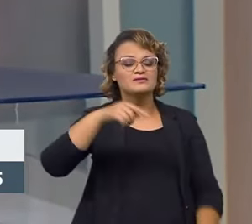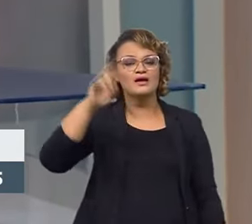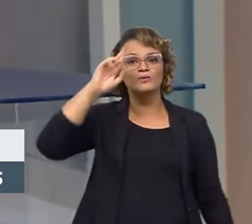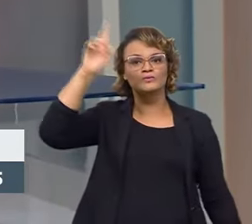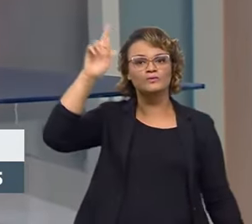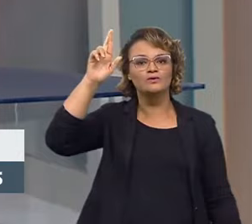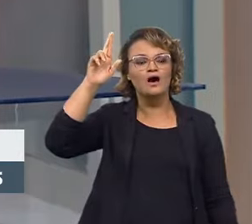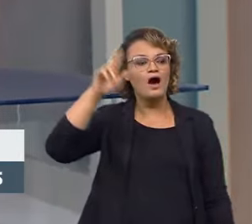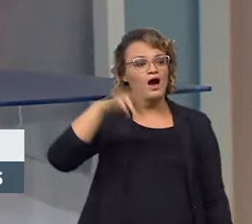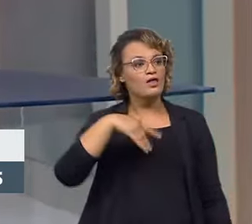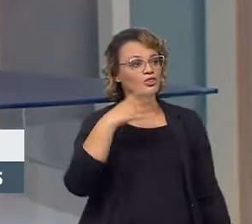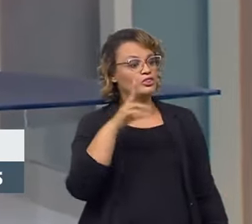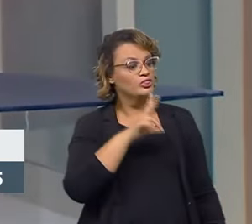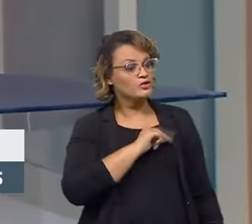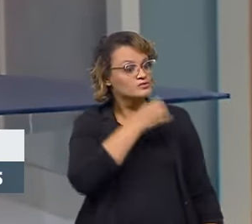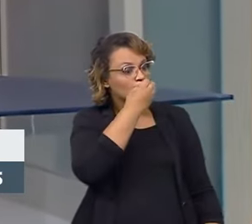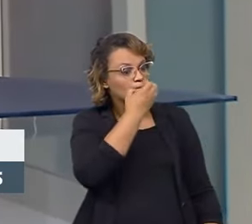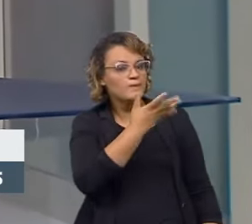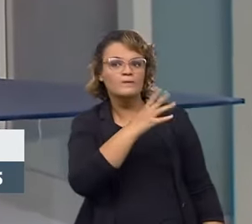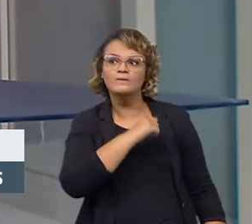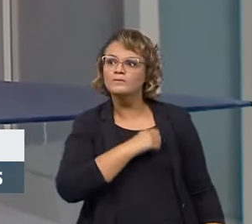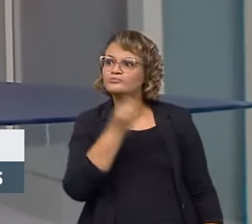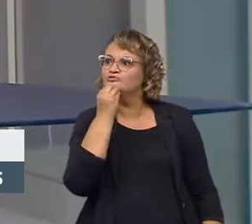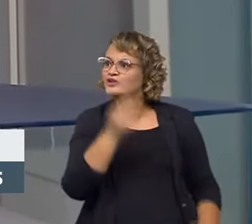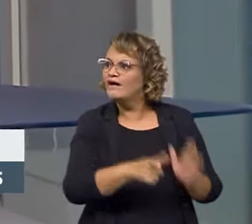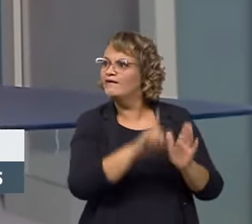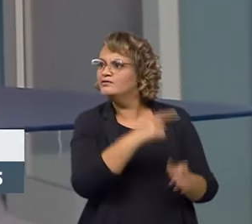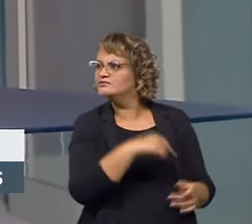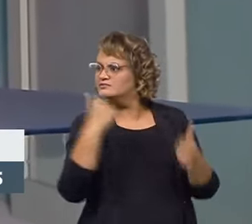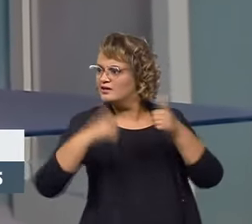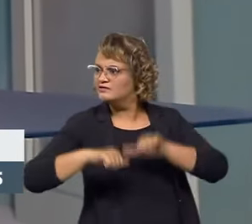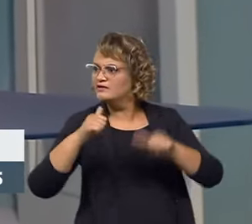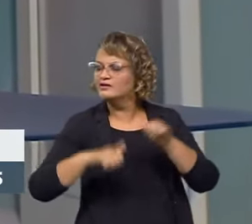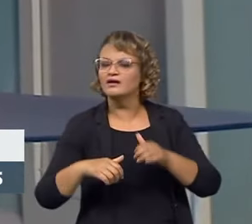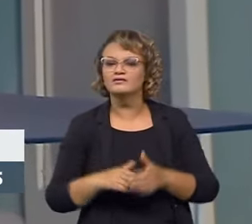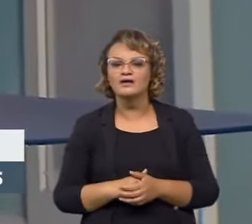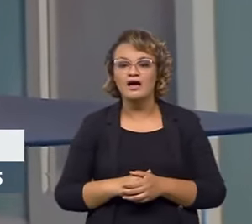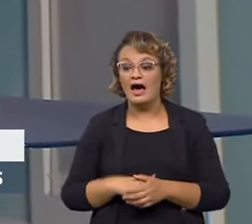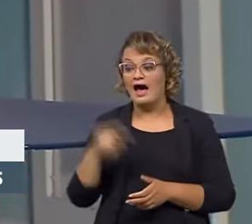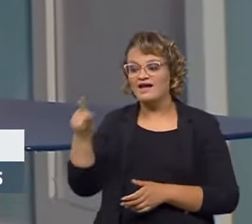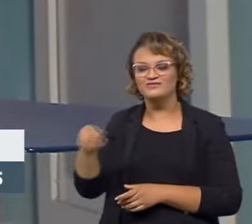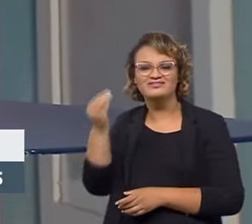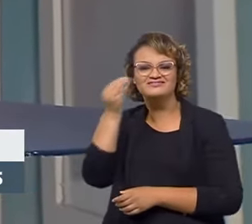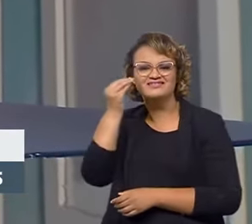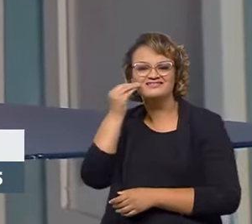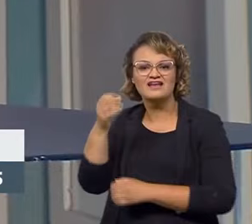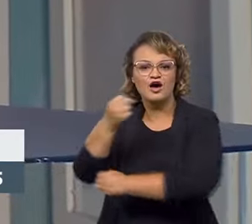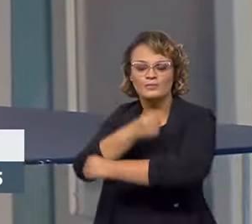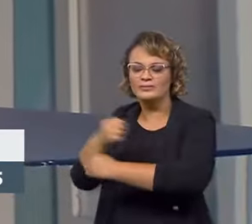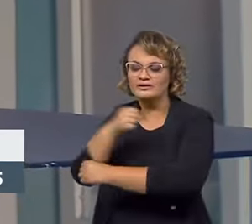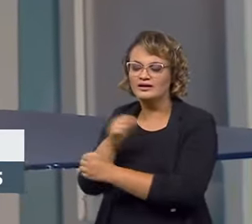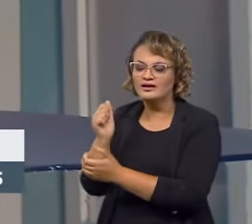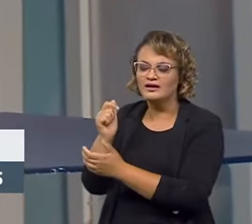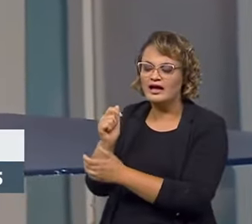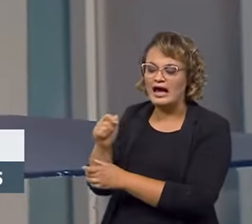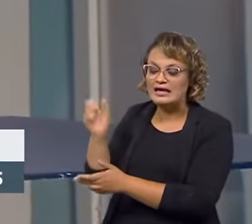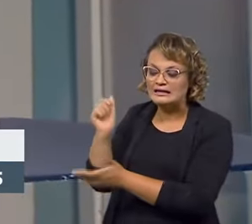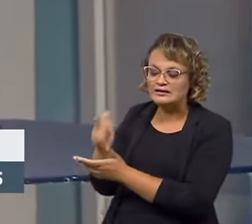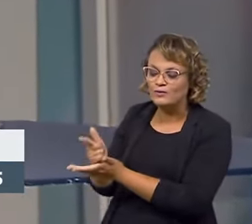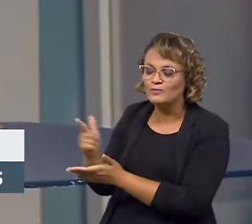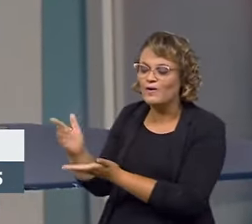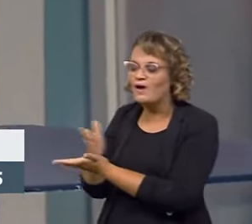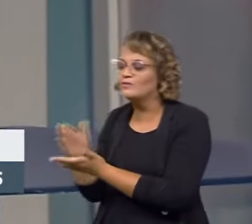eu soubesse, eu tinha feito antes. E por que ele falou isso? Porque quando foram testar o material dele, viu que ele estava comprando uma chapa